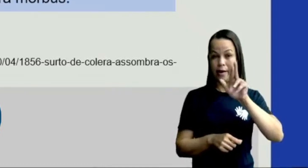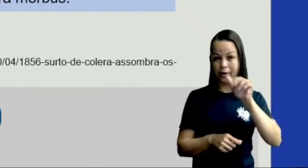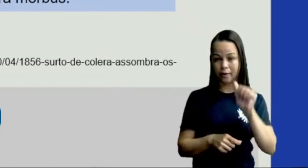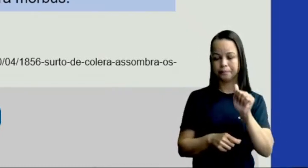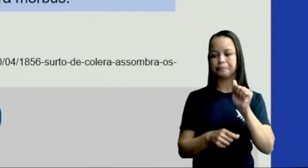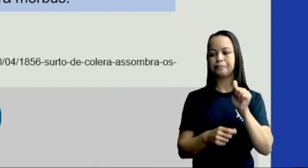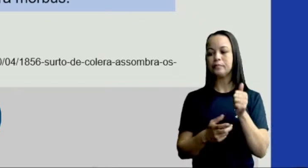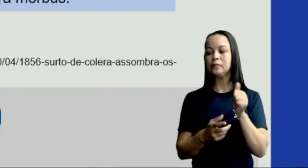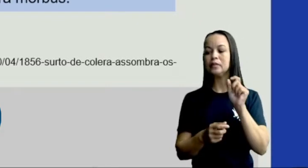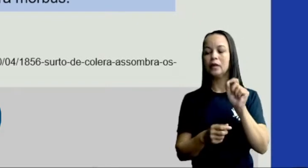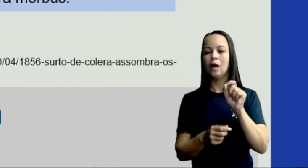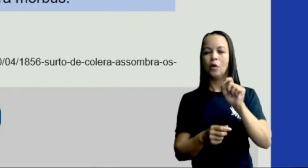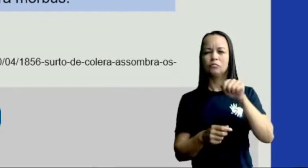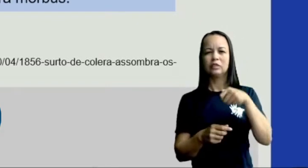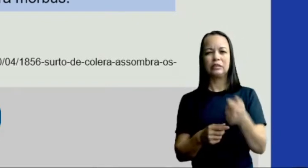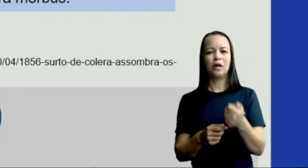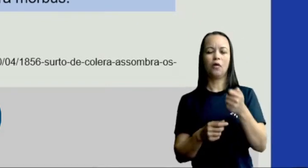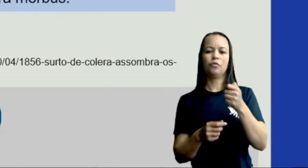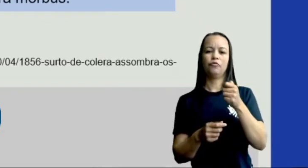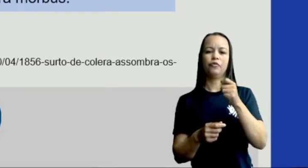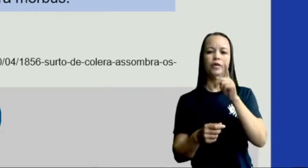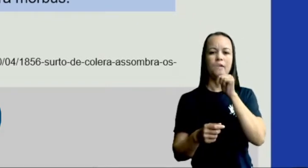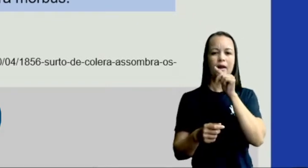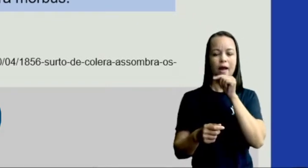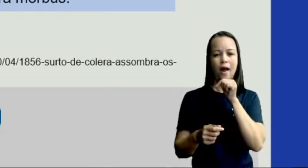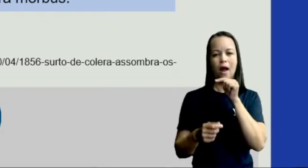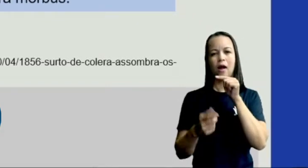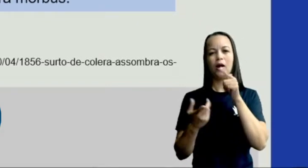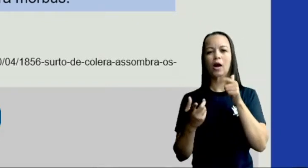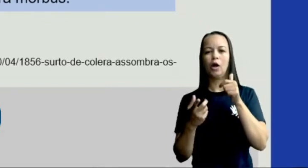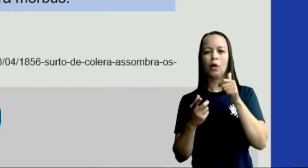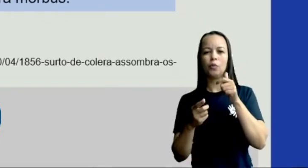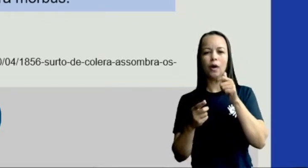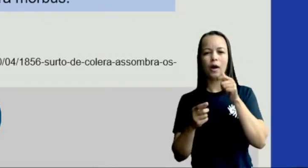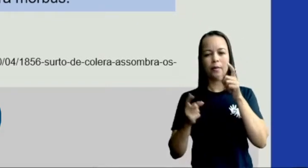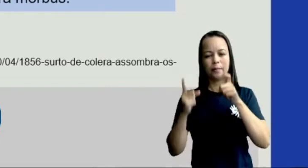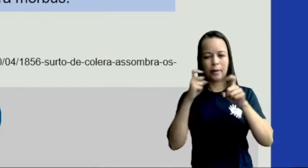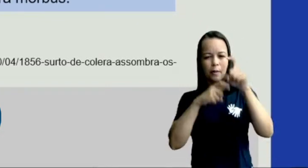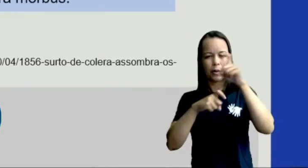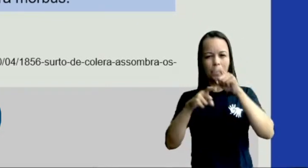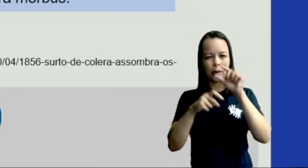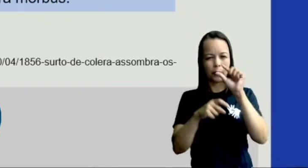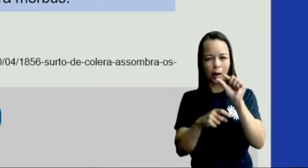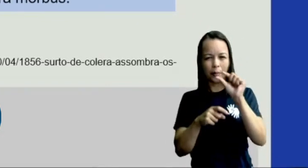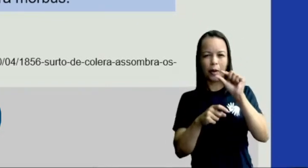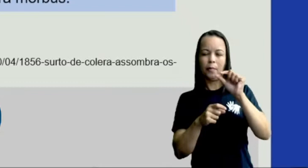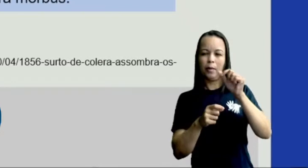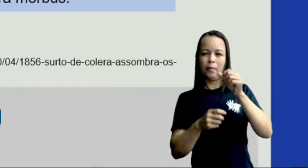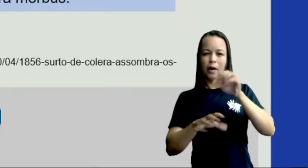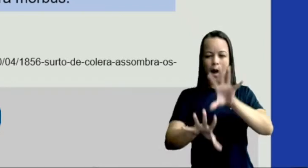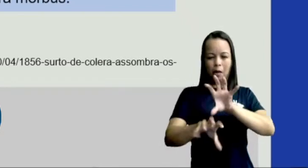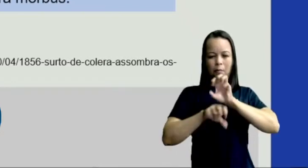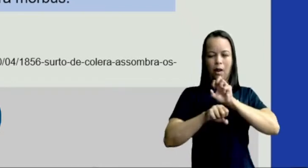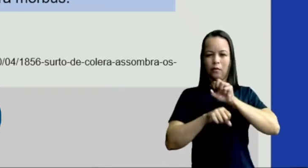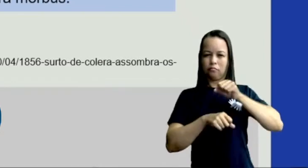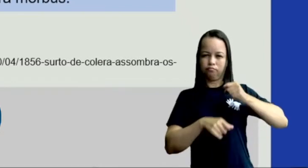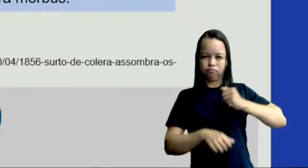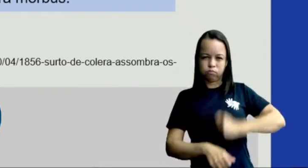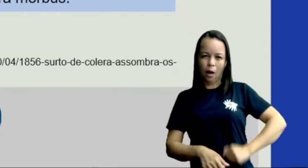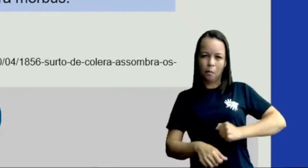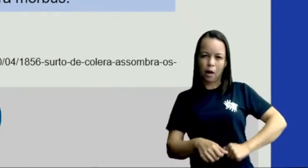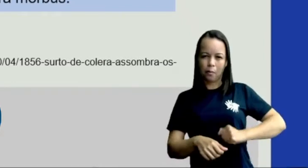séculos passados, as doenças de rápido contágio já causaram grandes prejuízos às nações,